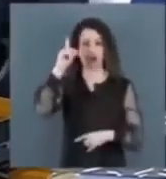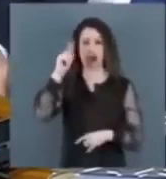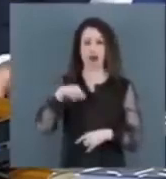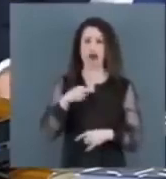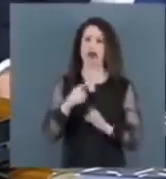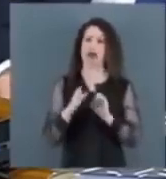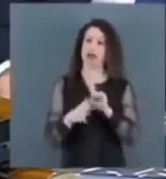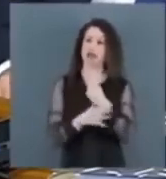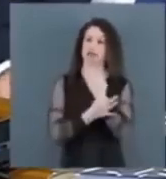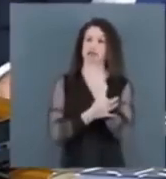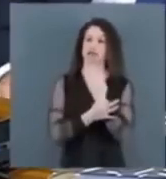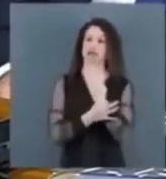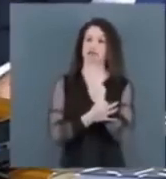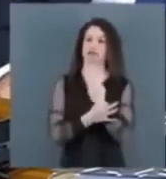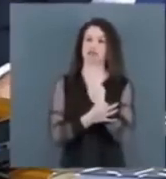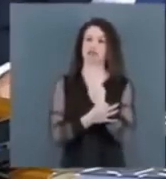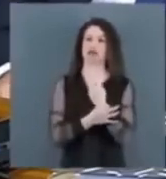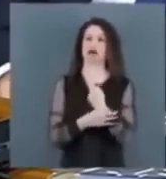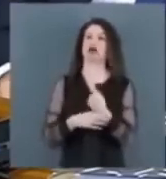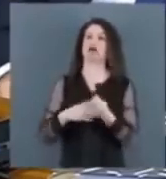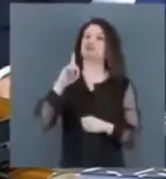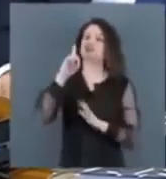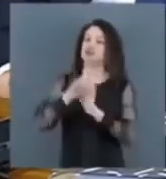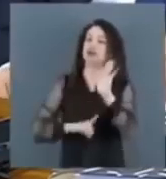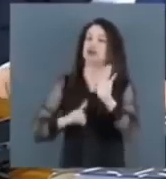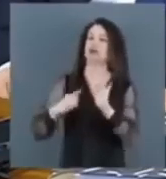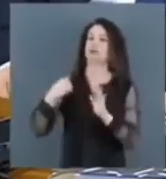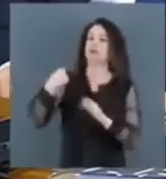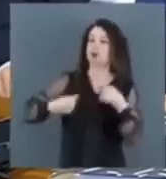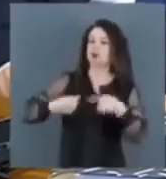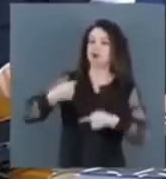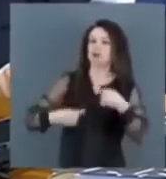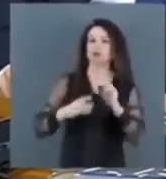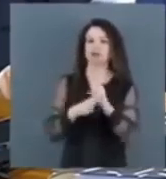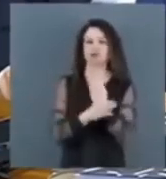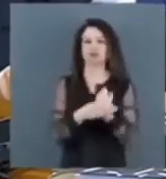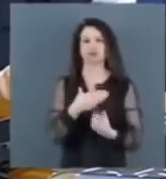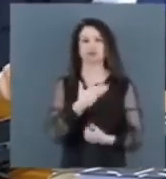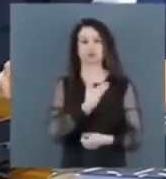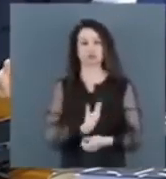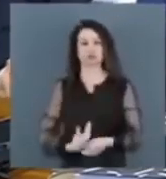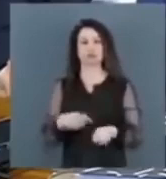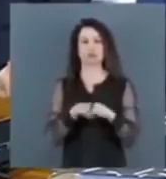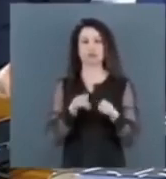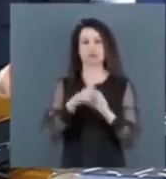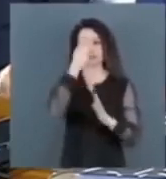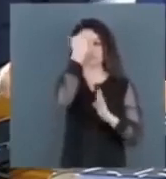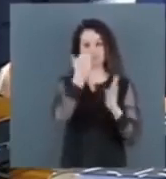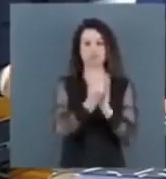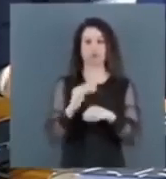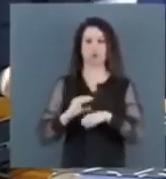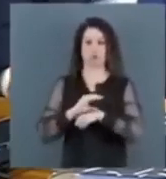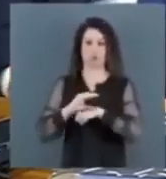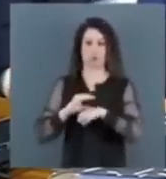político, o direito da segurança pública e do devido cumprimento da Constituição.